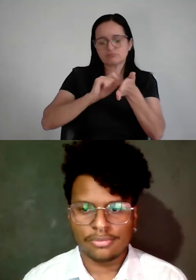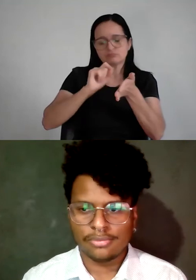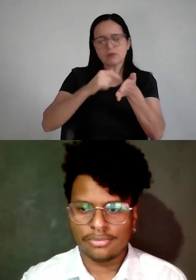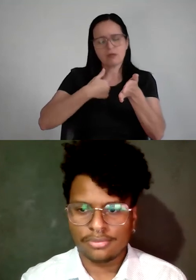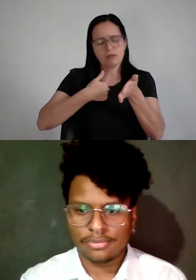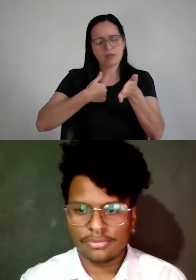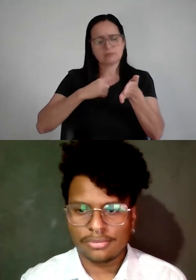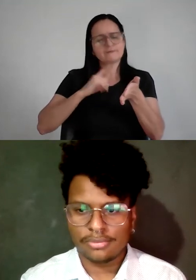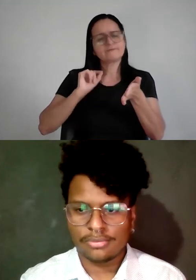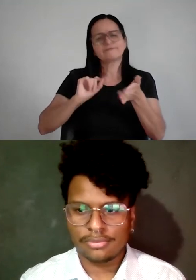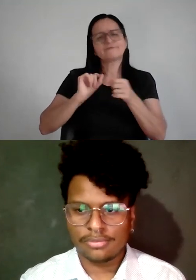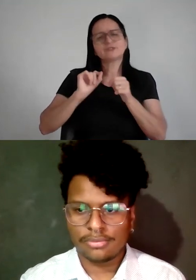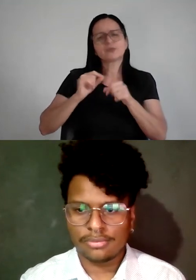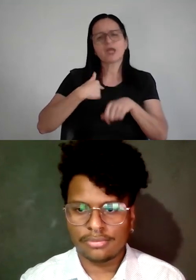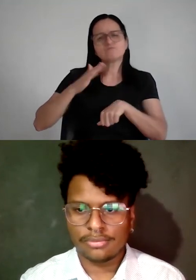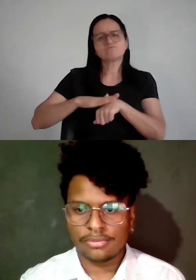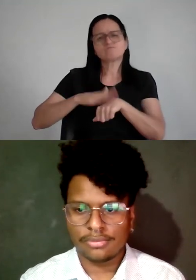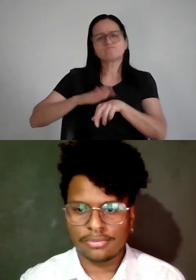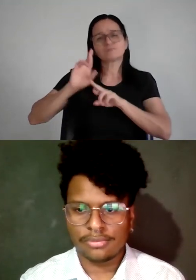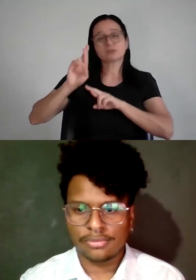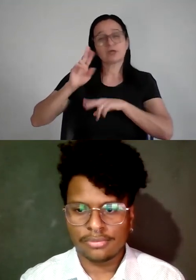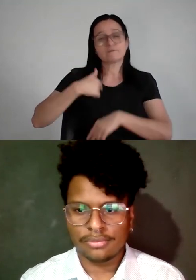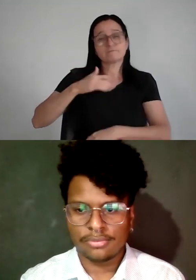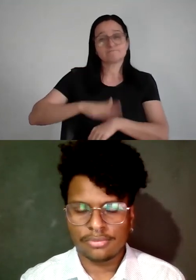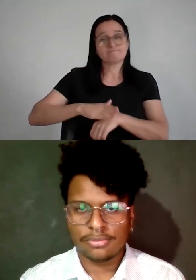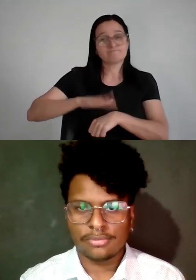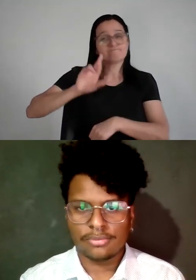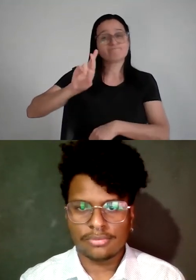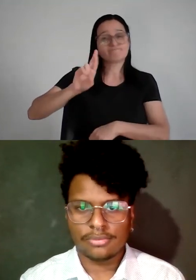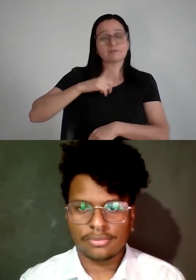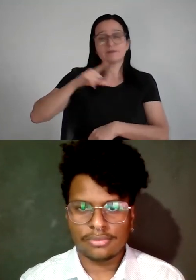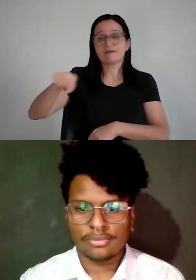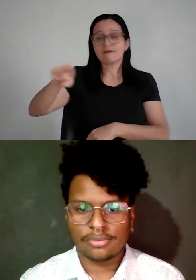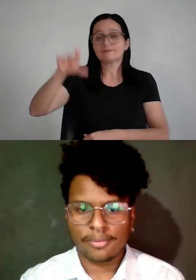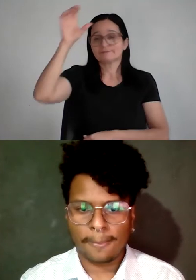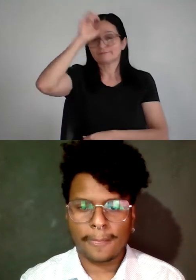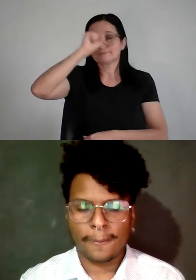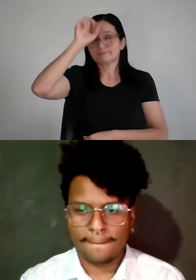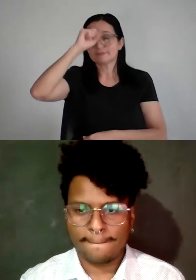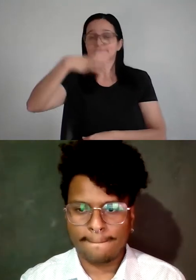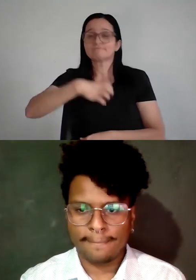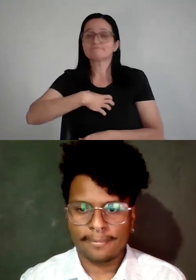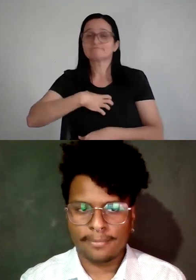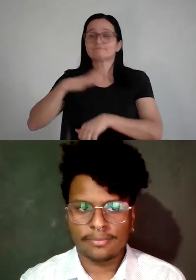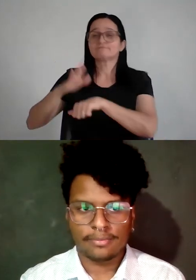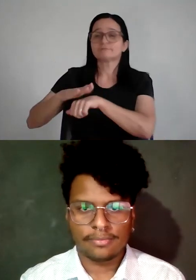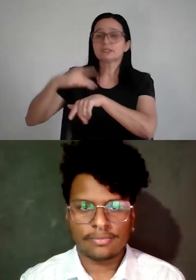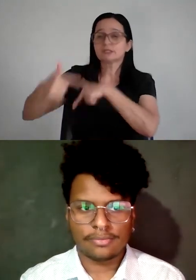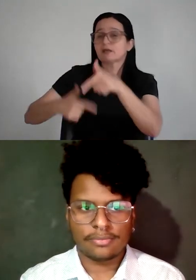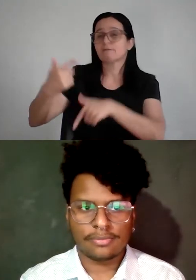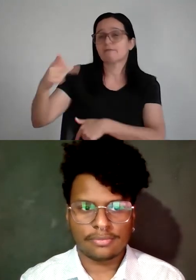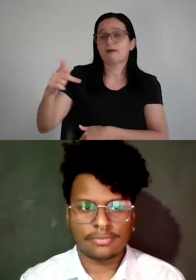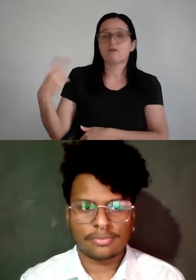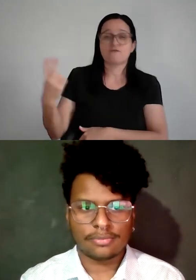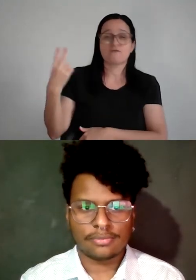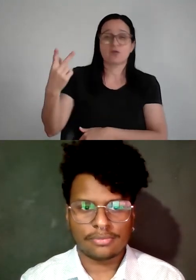aquela necessidade, porque a responsabilidade é sua. Então, pra ela, eu acho que ela tem que aprender a reconhecer o próprio trabalho dela, o valor que ela tem. Porque o problema não tá